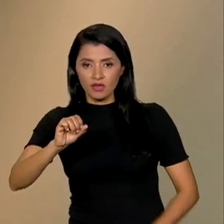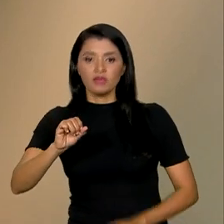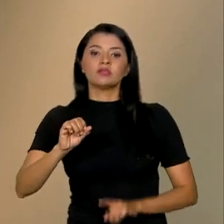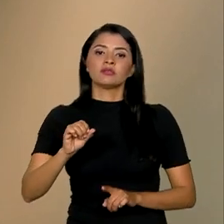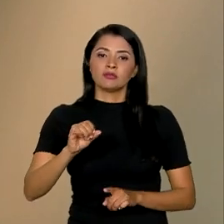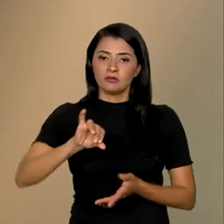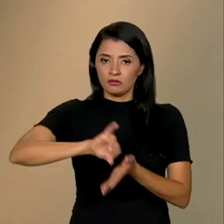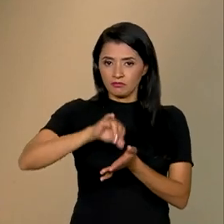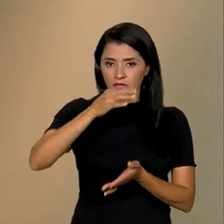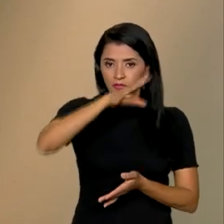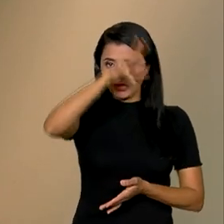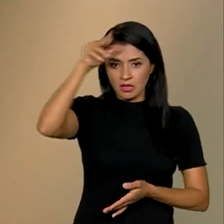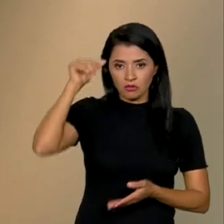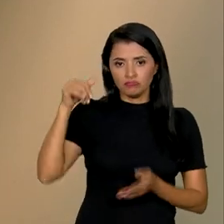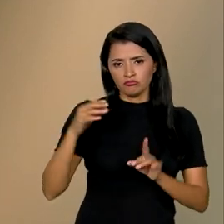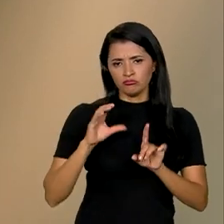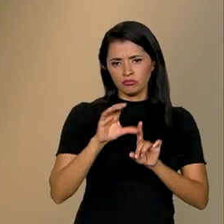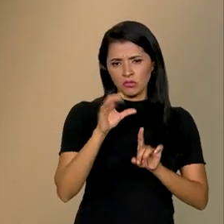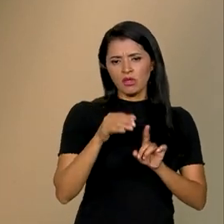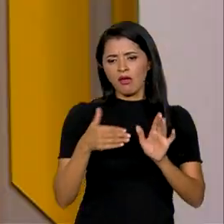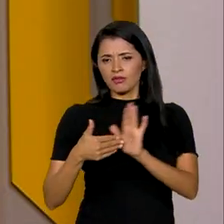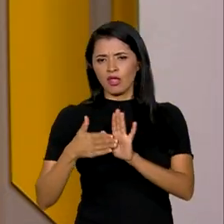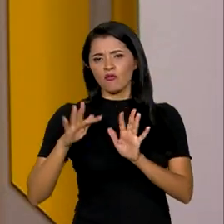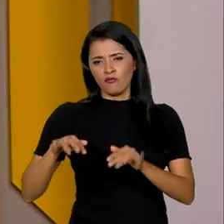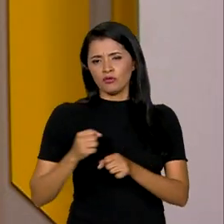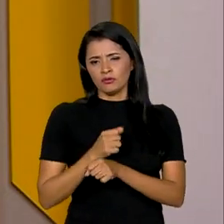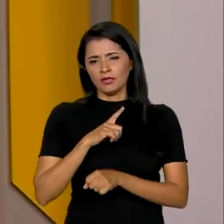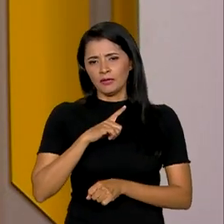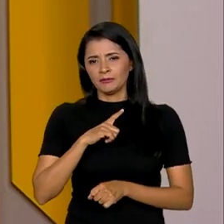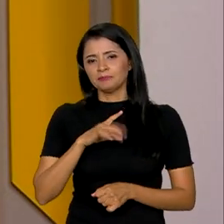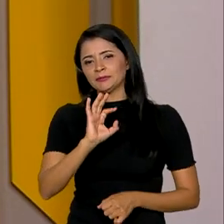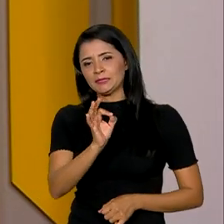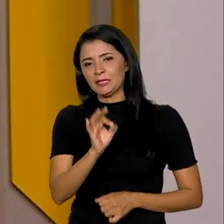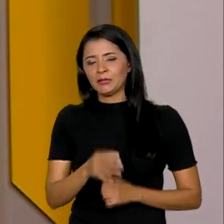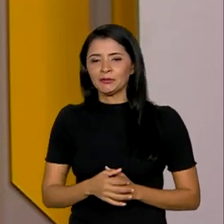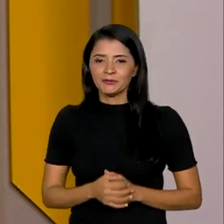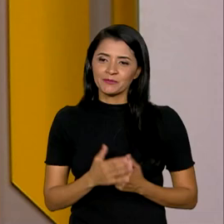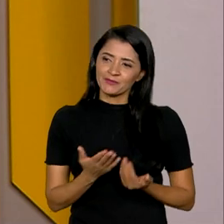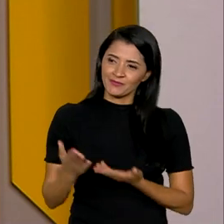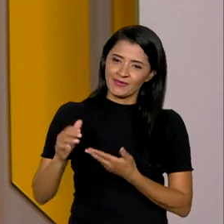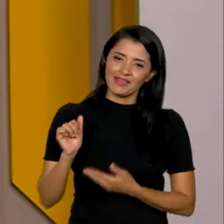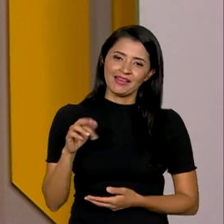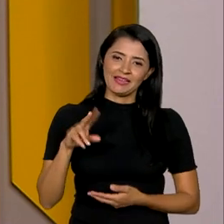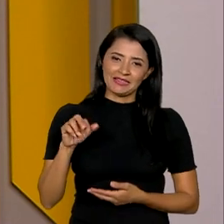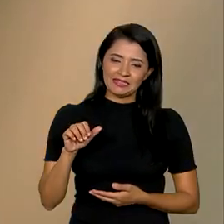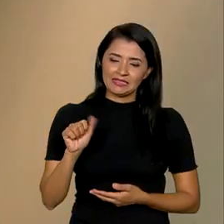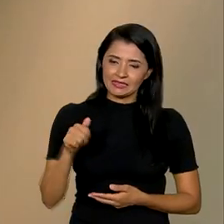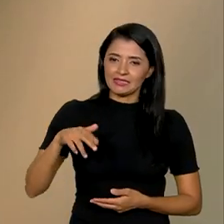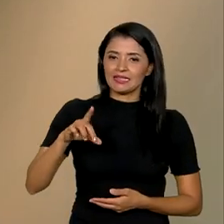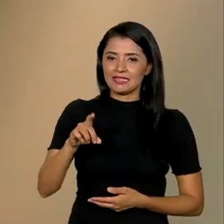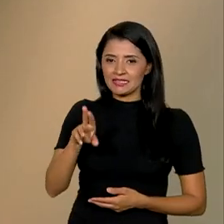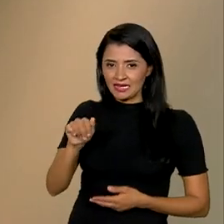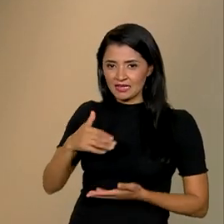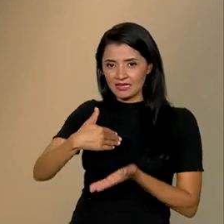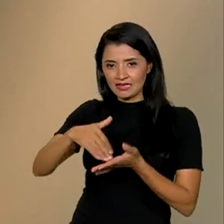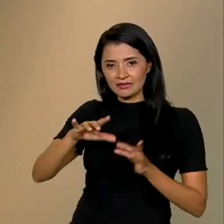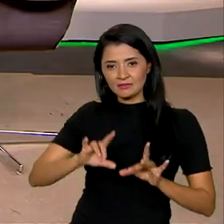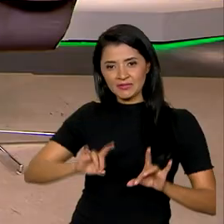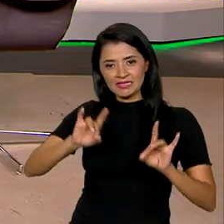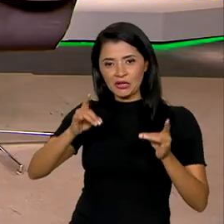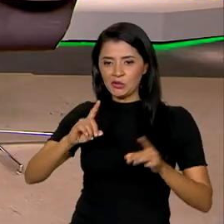E temos aí um calendário até o final do ano. Tá, certo. André Siciliano, secretário especial de Assuntos Federativos.